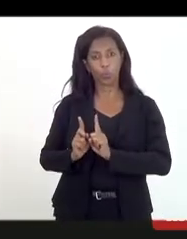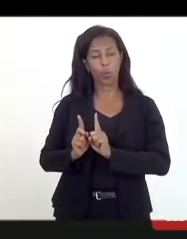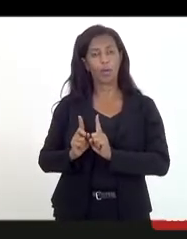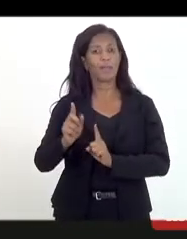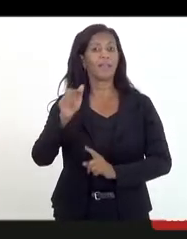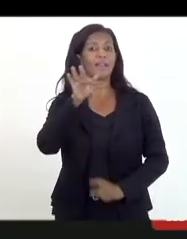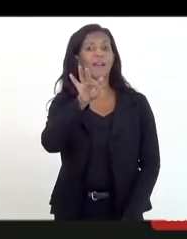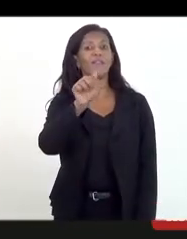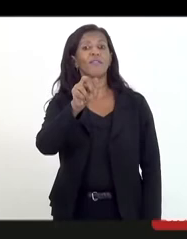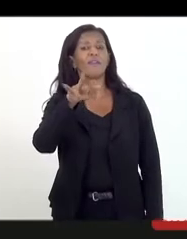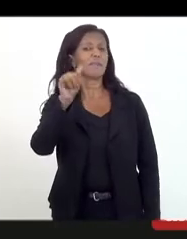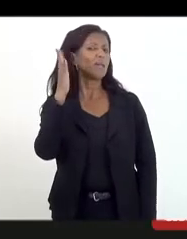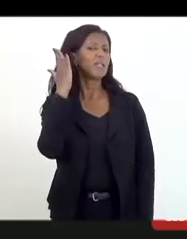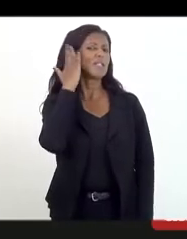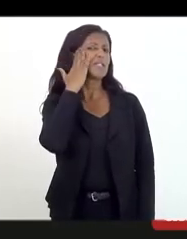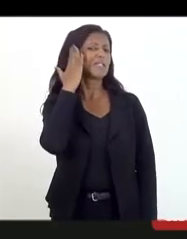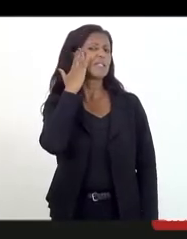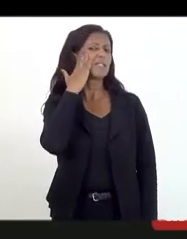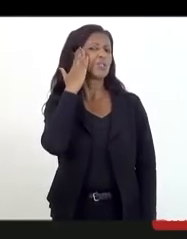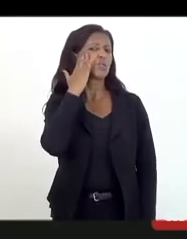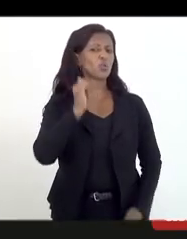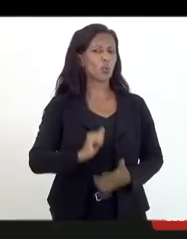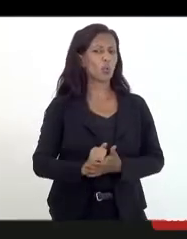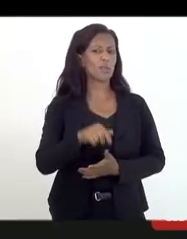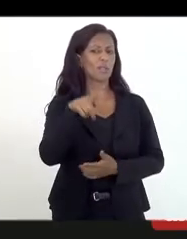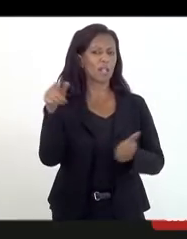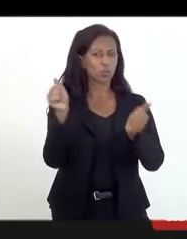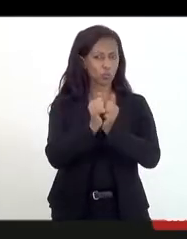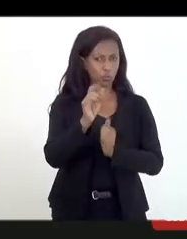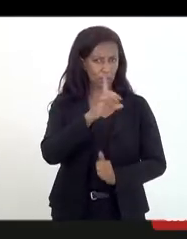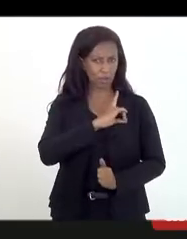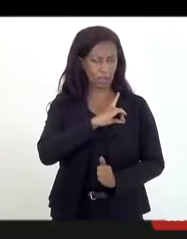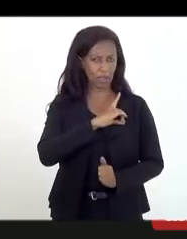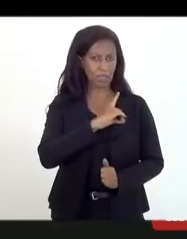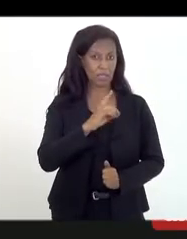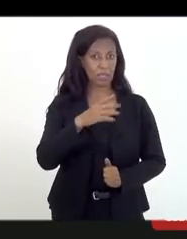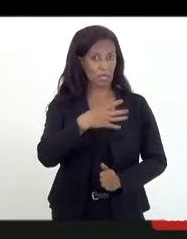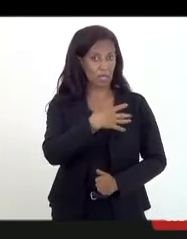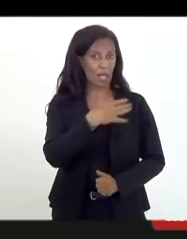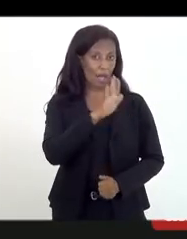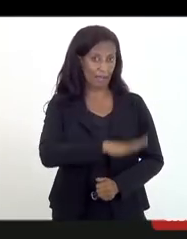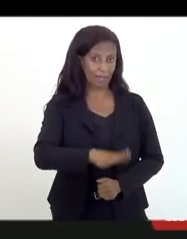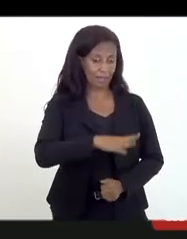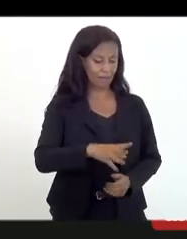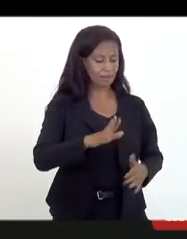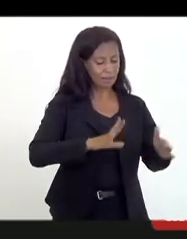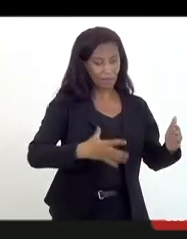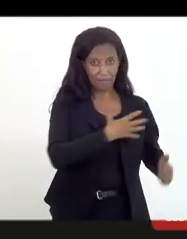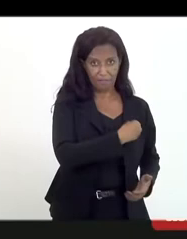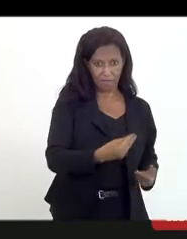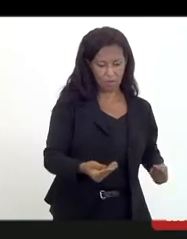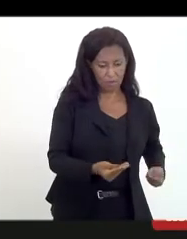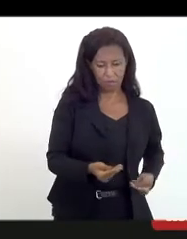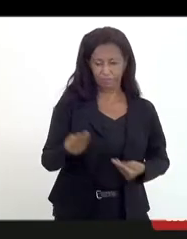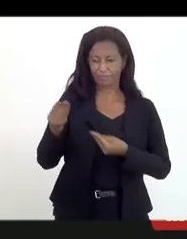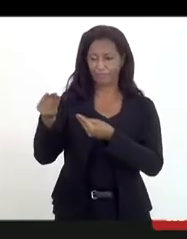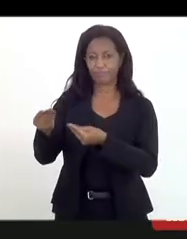delegacia e ela veio e a criança foi devolvida para a Fabiana aqui mesmo na delegacia.